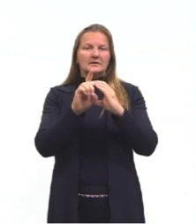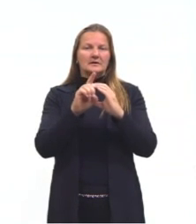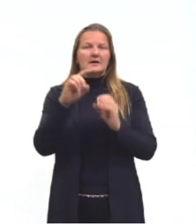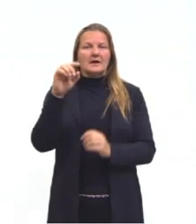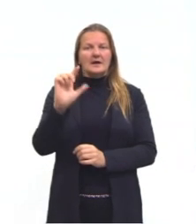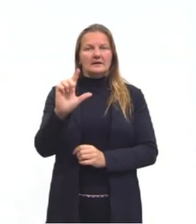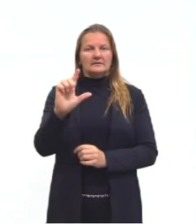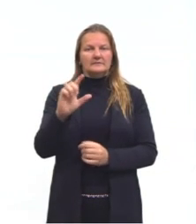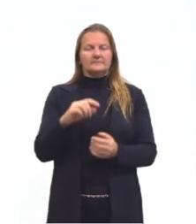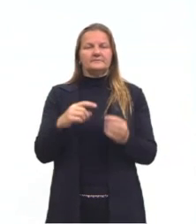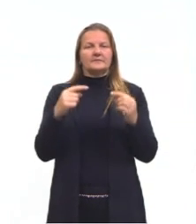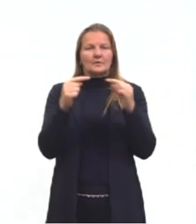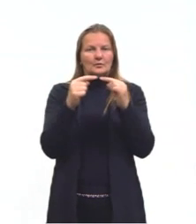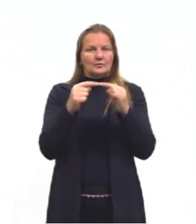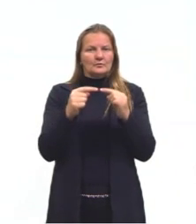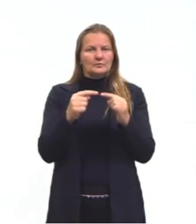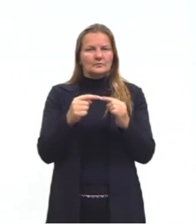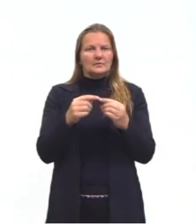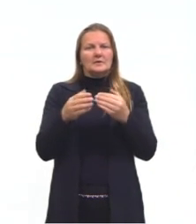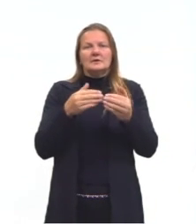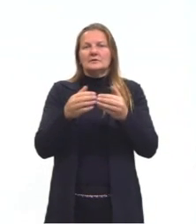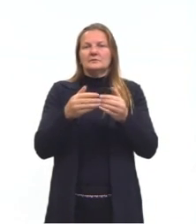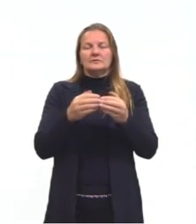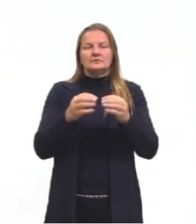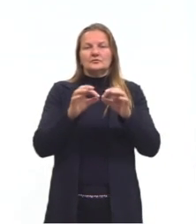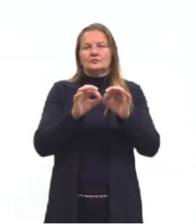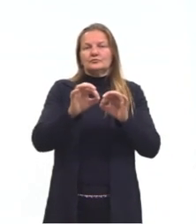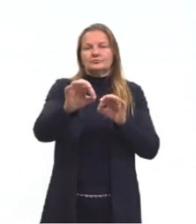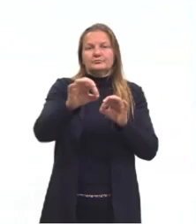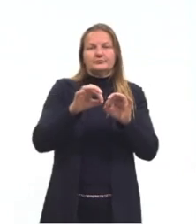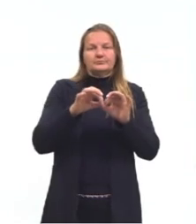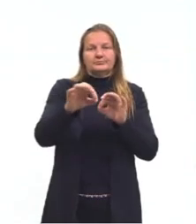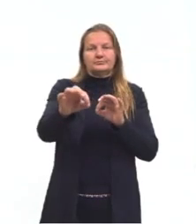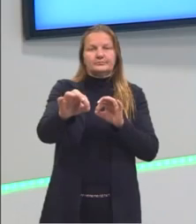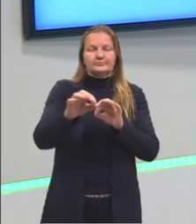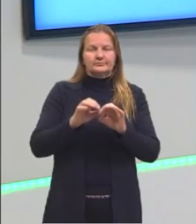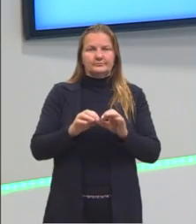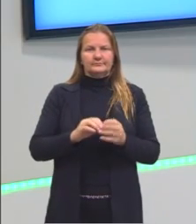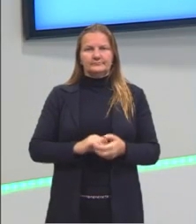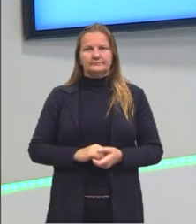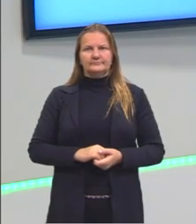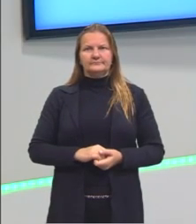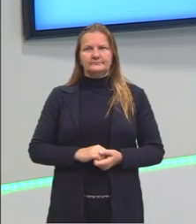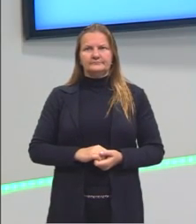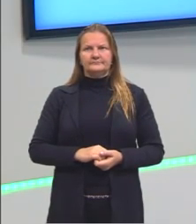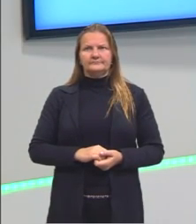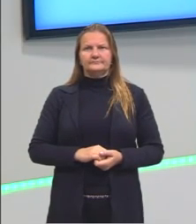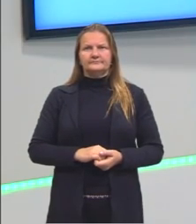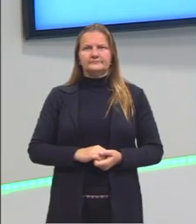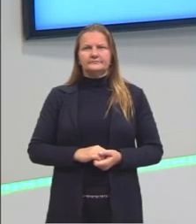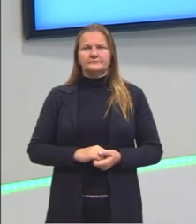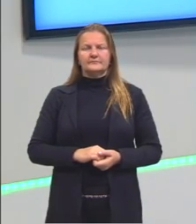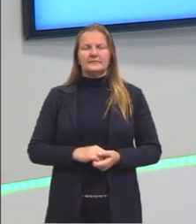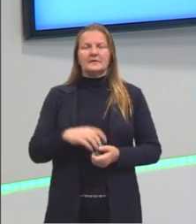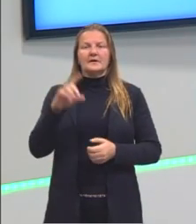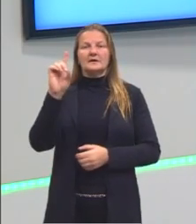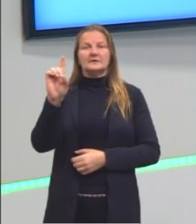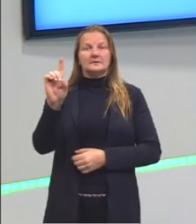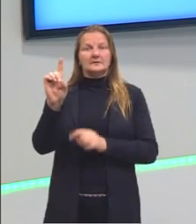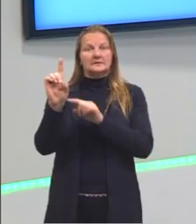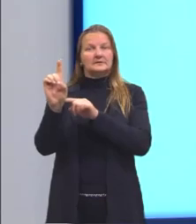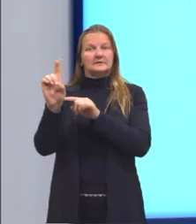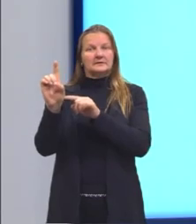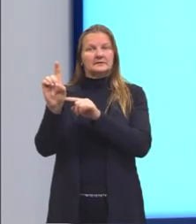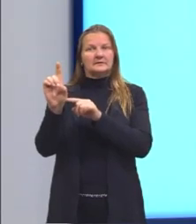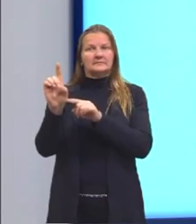L, independentemente da extensão do trajeto. O valor de D é dado pela